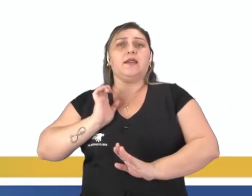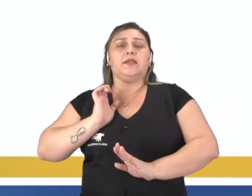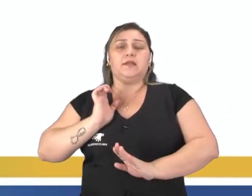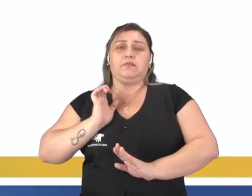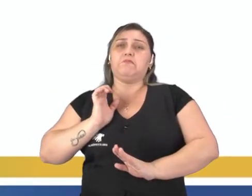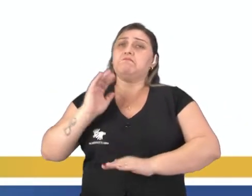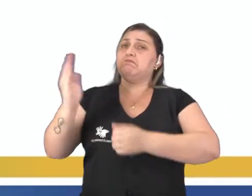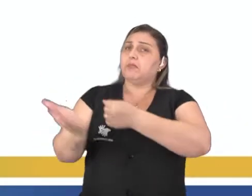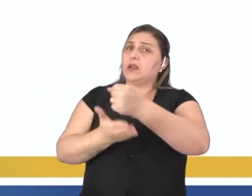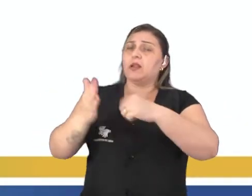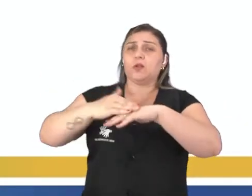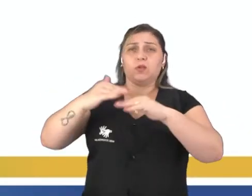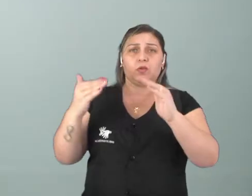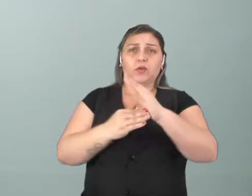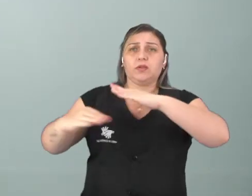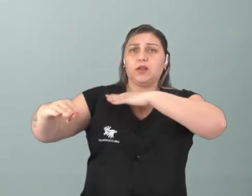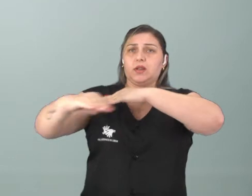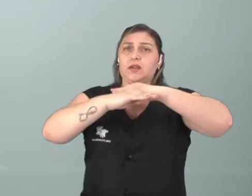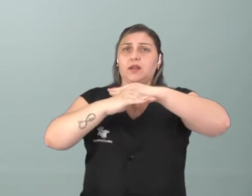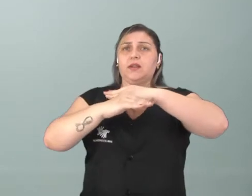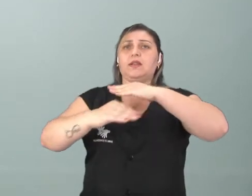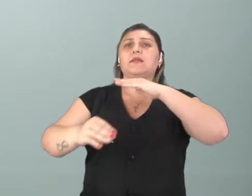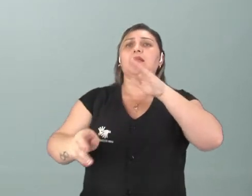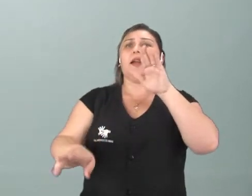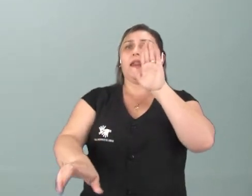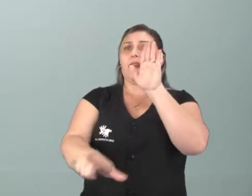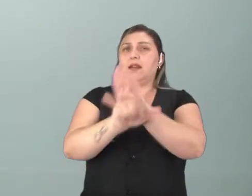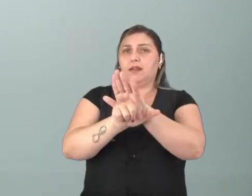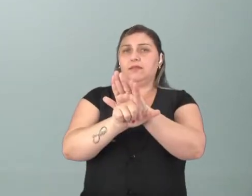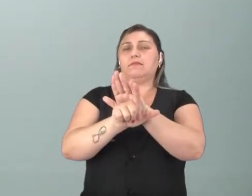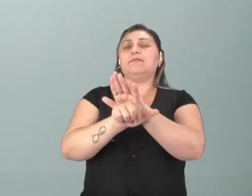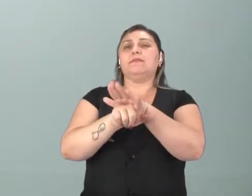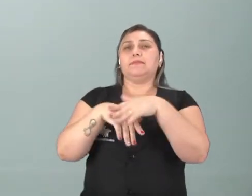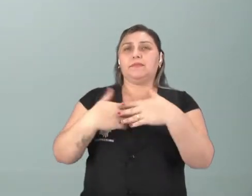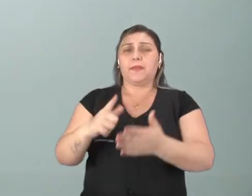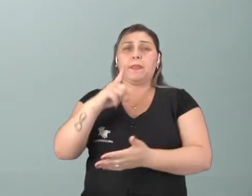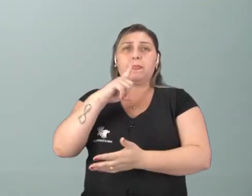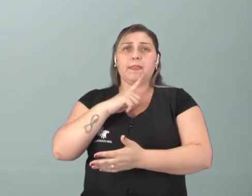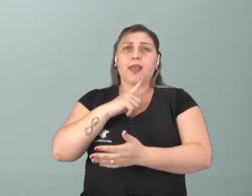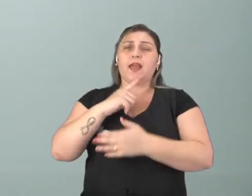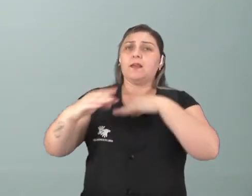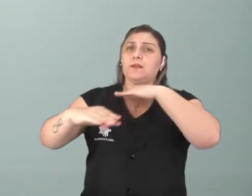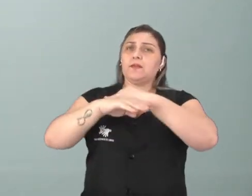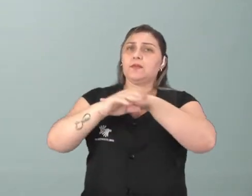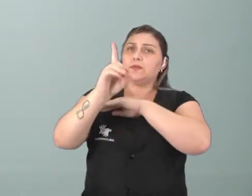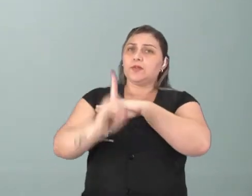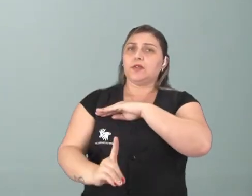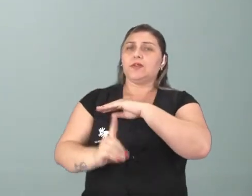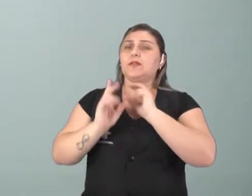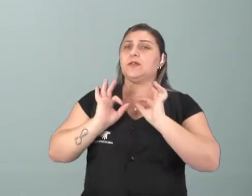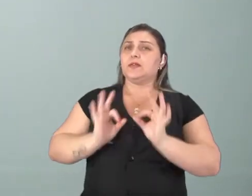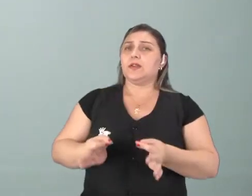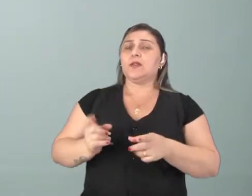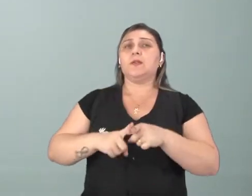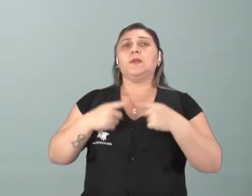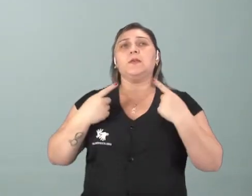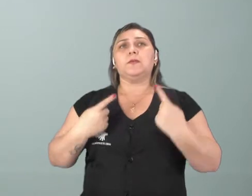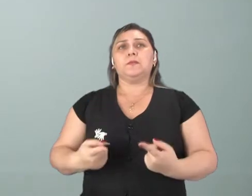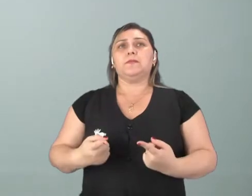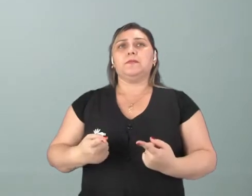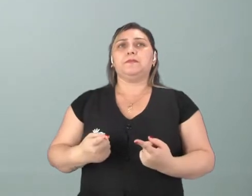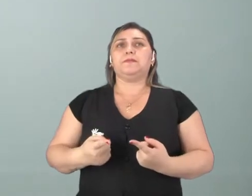Então, basicamente, todo mundo é igual perante a lei e tem os mesmos direitos, certo? Mas aí